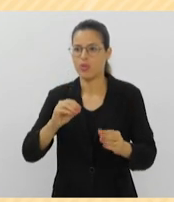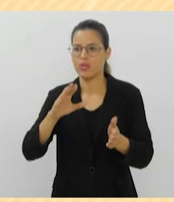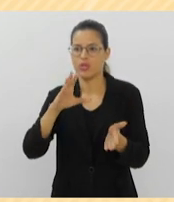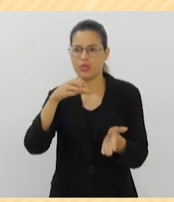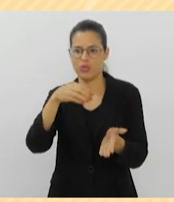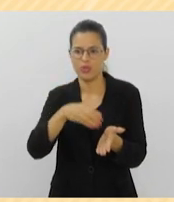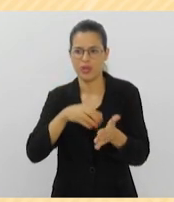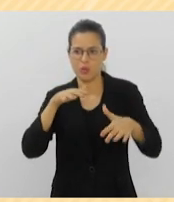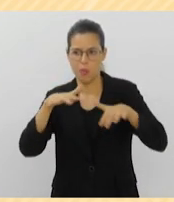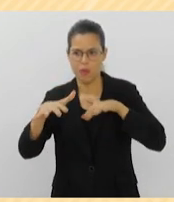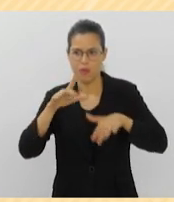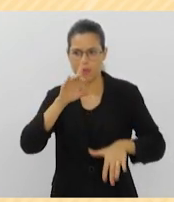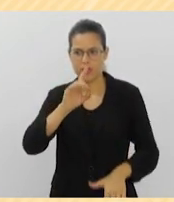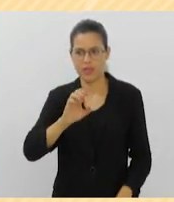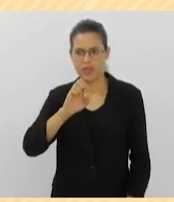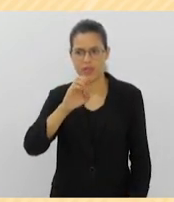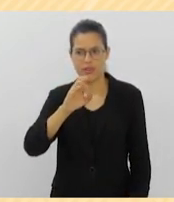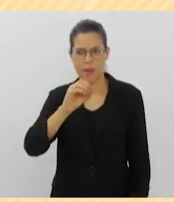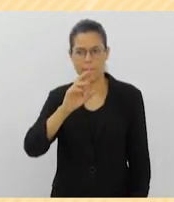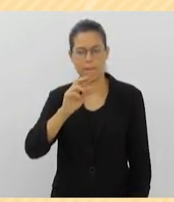Débora Kolk, na Glória.